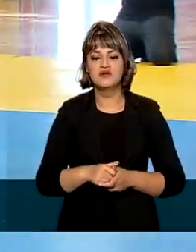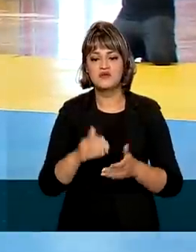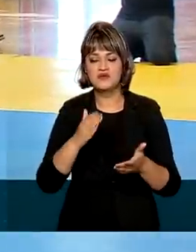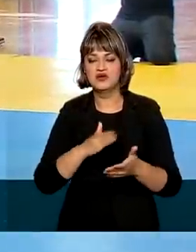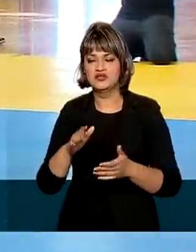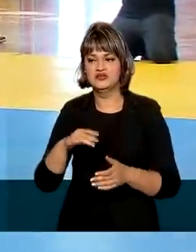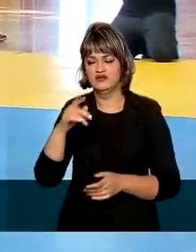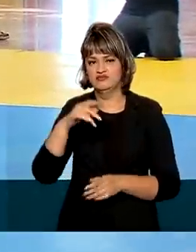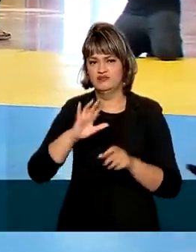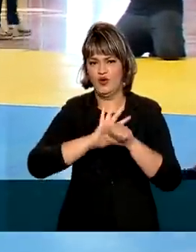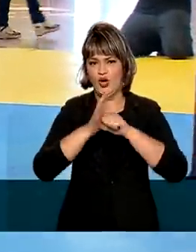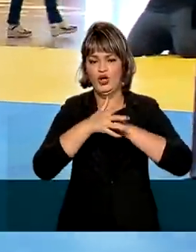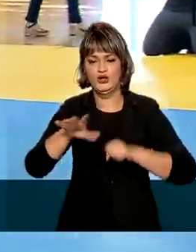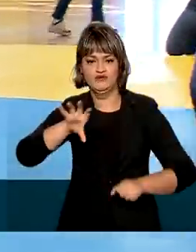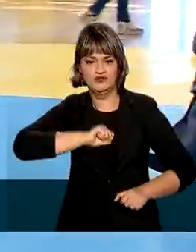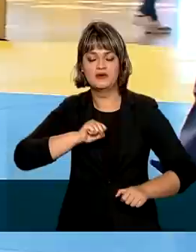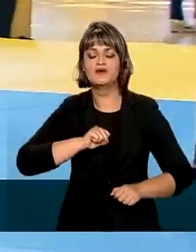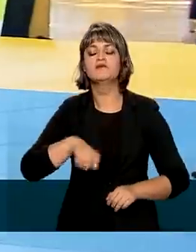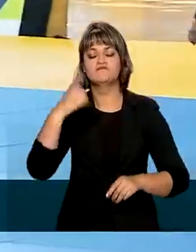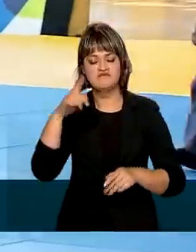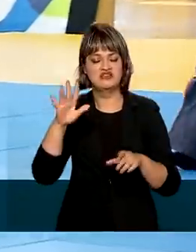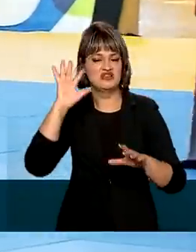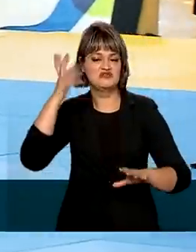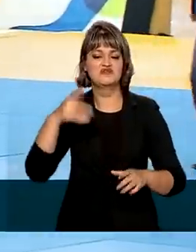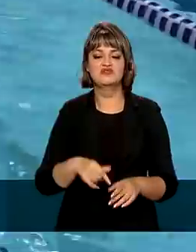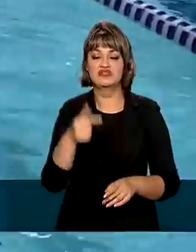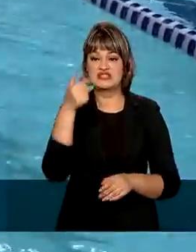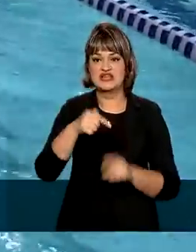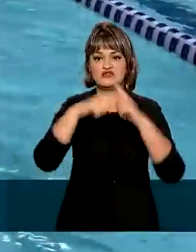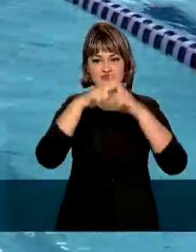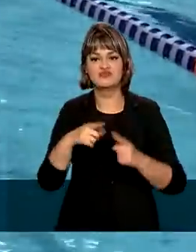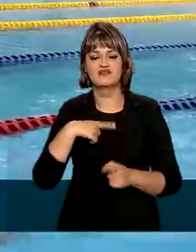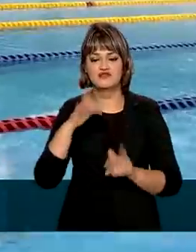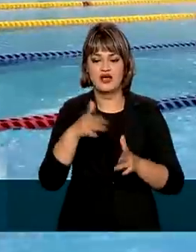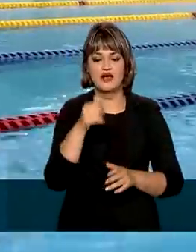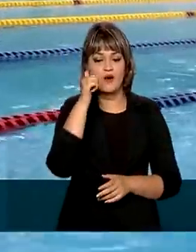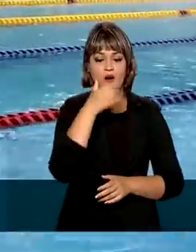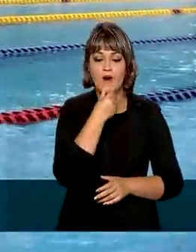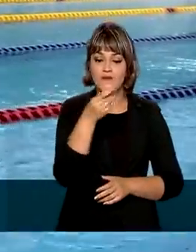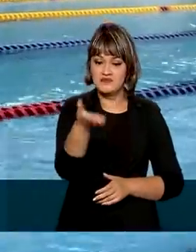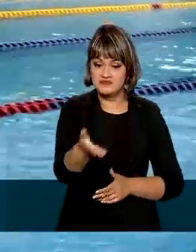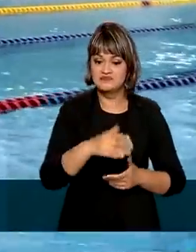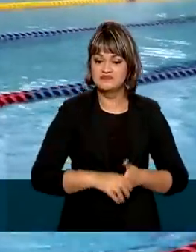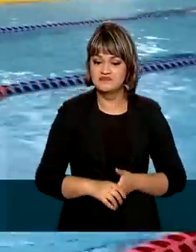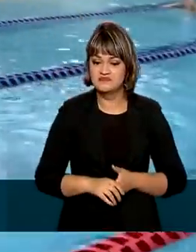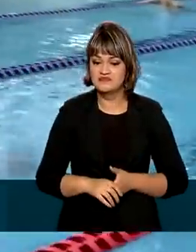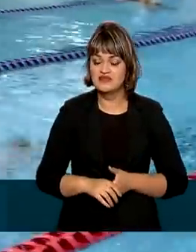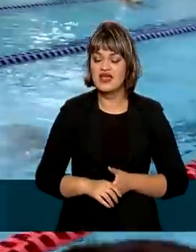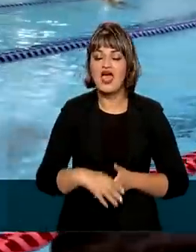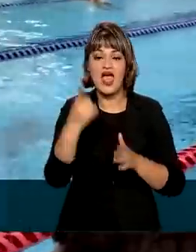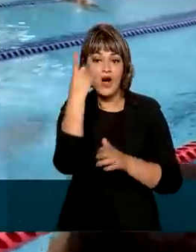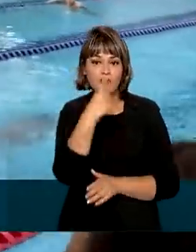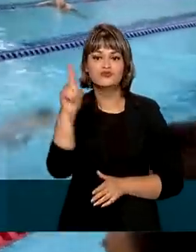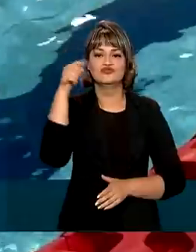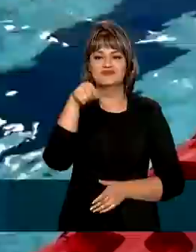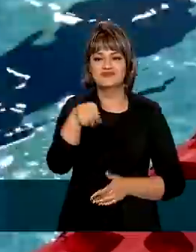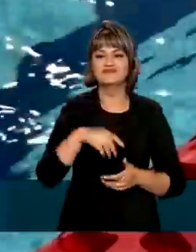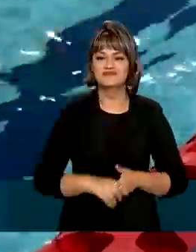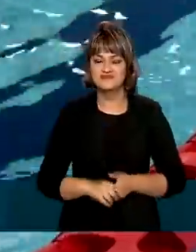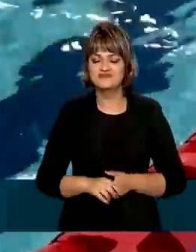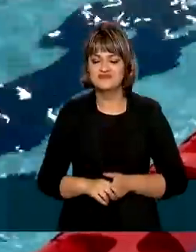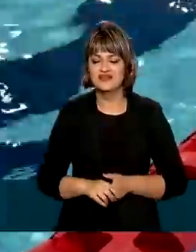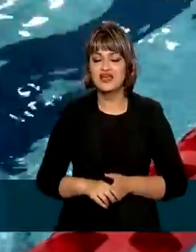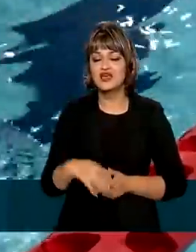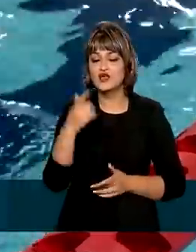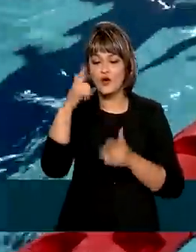Covid-19 e vai disputar sua sétima Paralimpíada. O nadador Daniel Dias, que se despede das competições no Japão. E